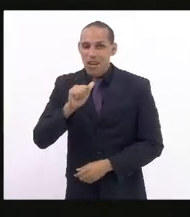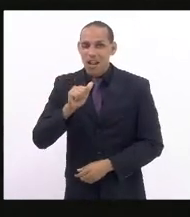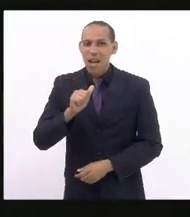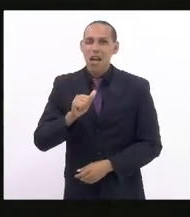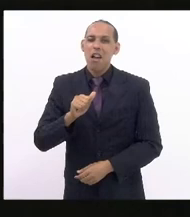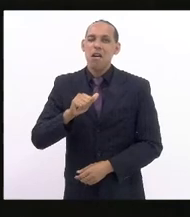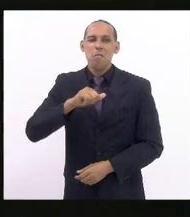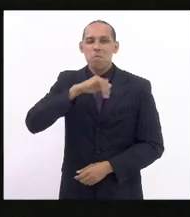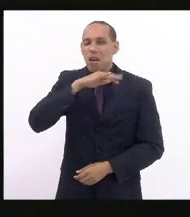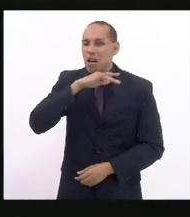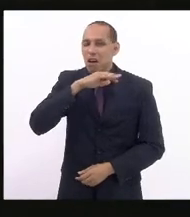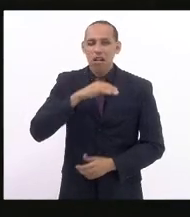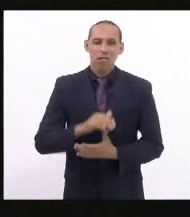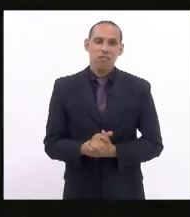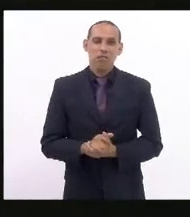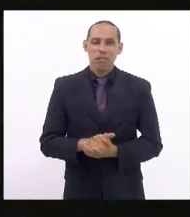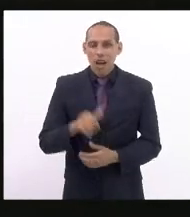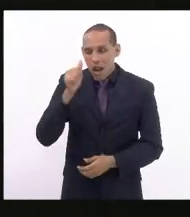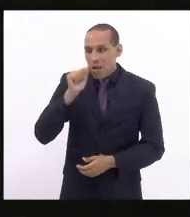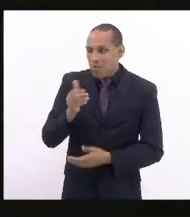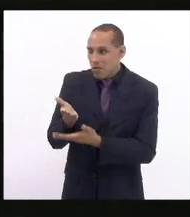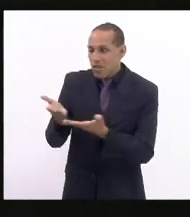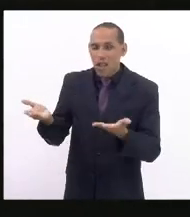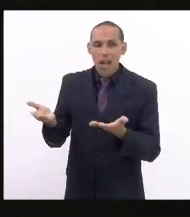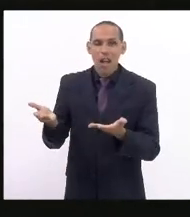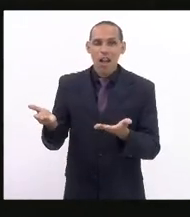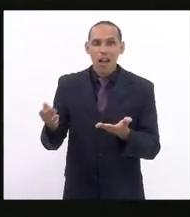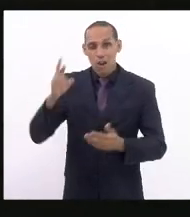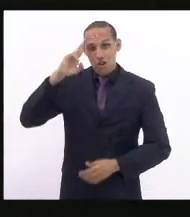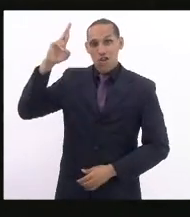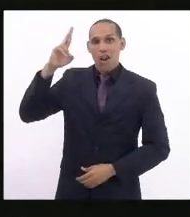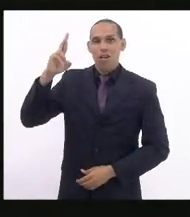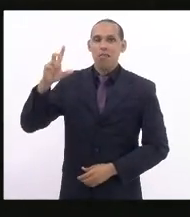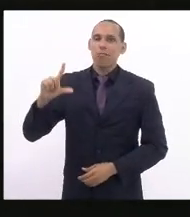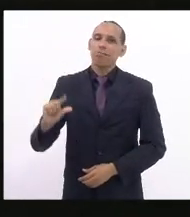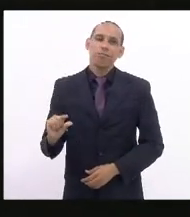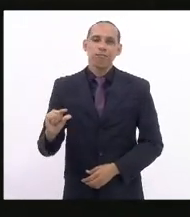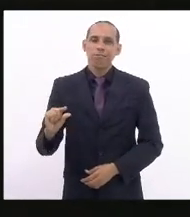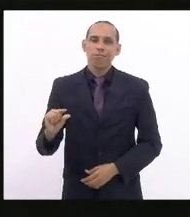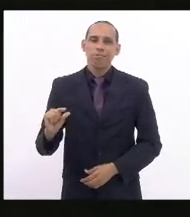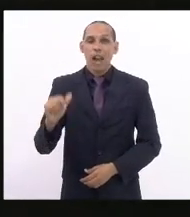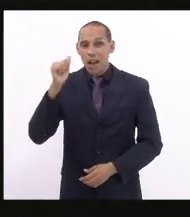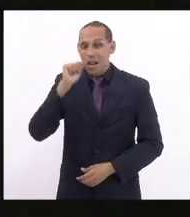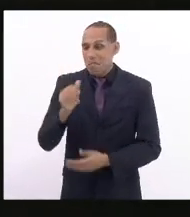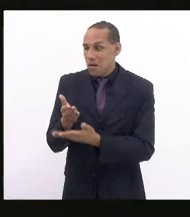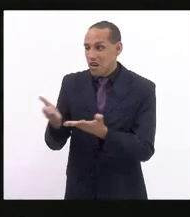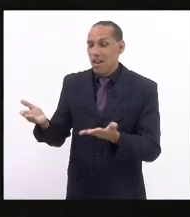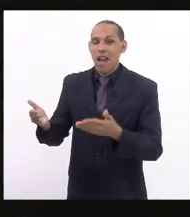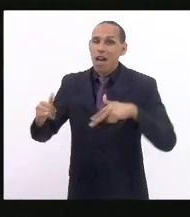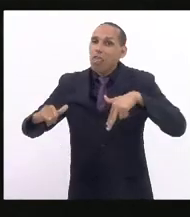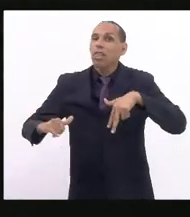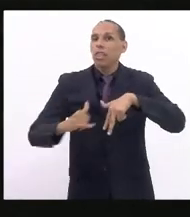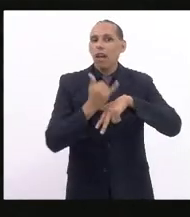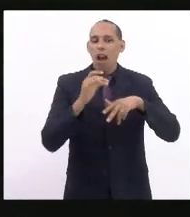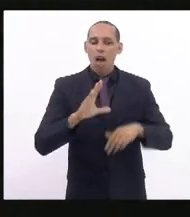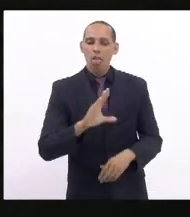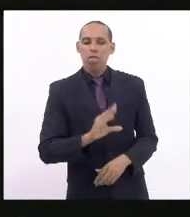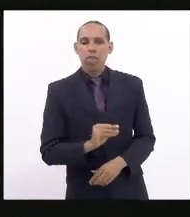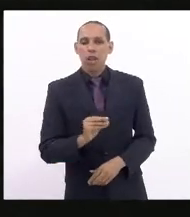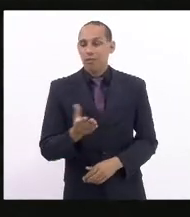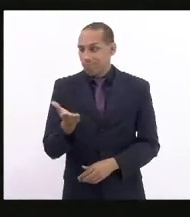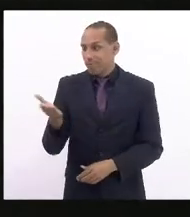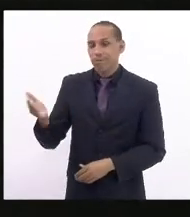Mulheres são na minoria dos cargos de chefia. Mulheres são as maiores vítimas de assédio sexual.